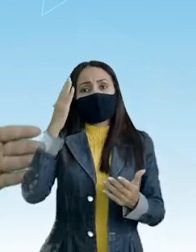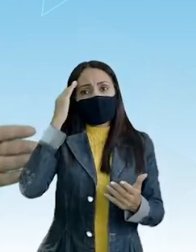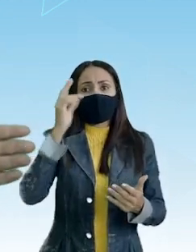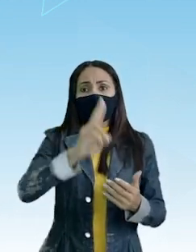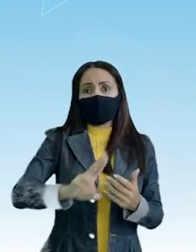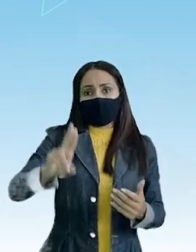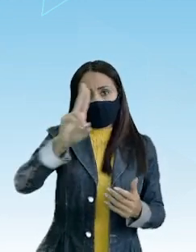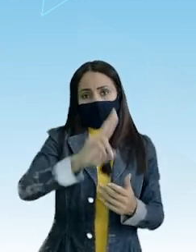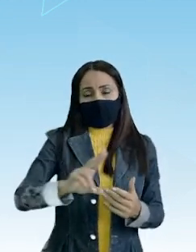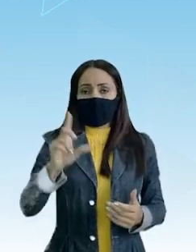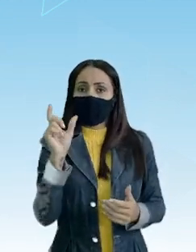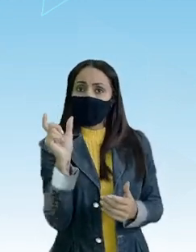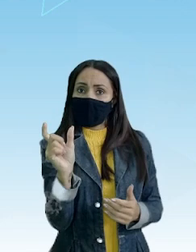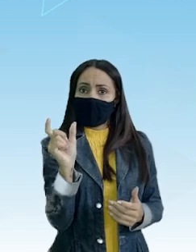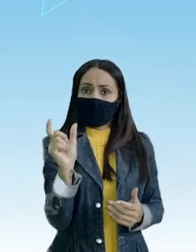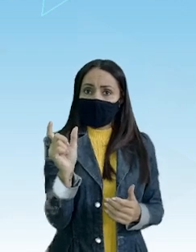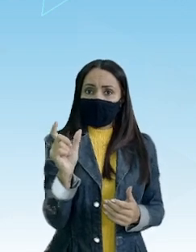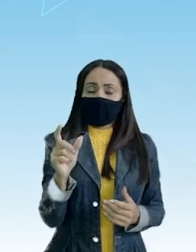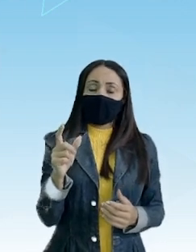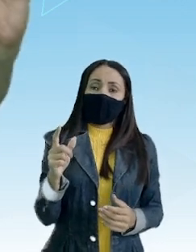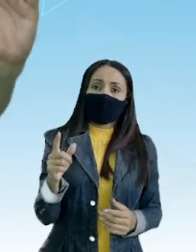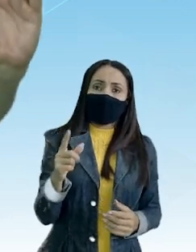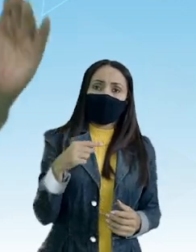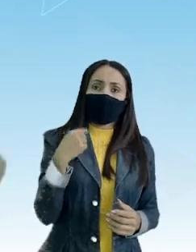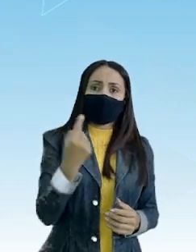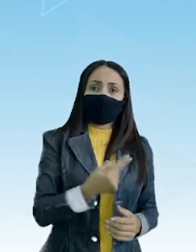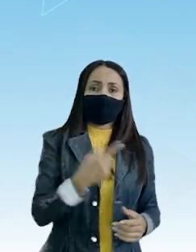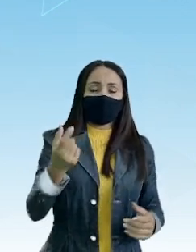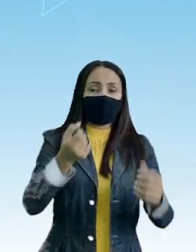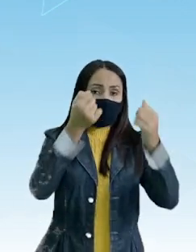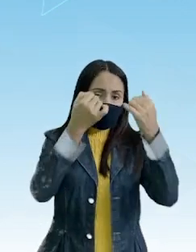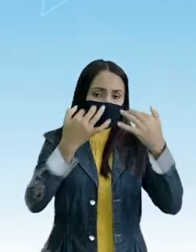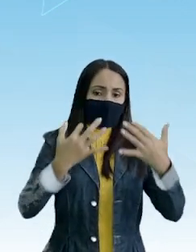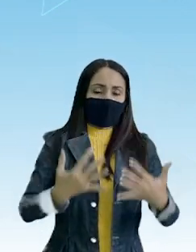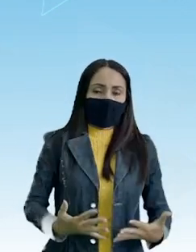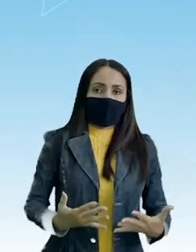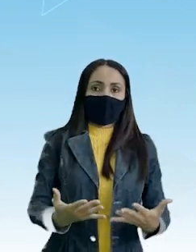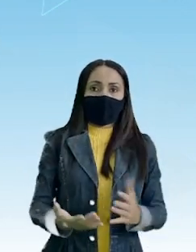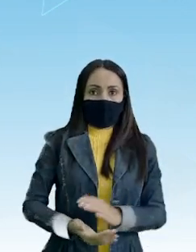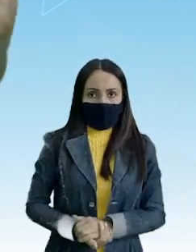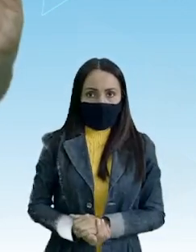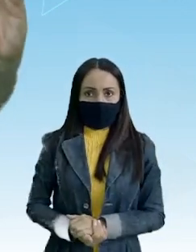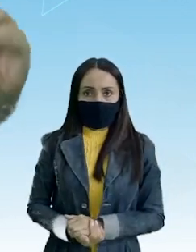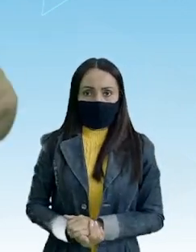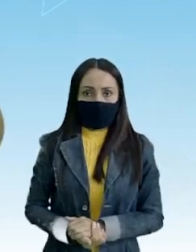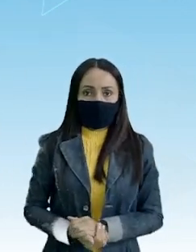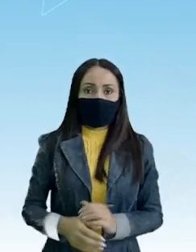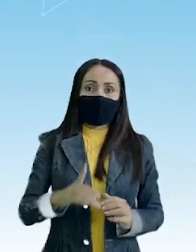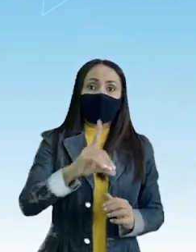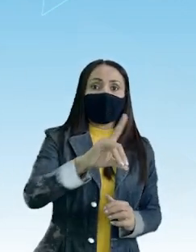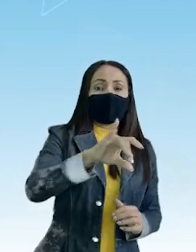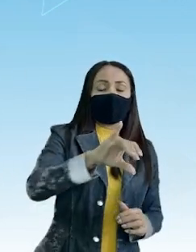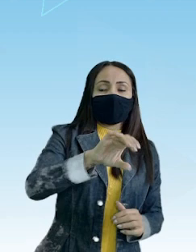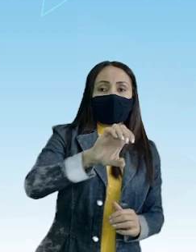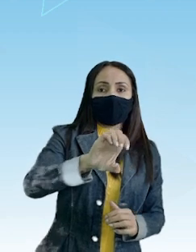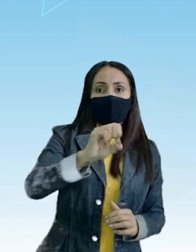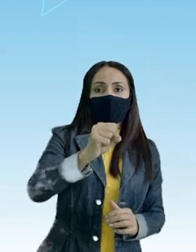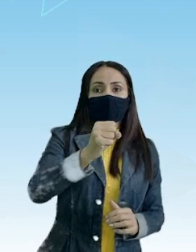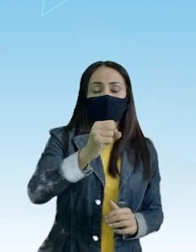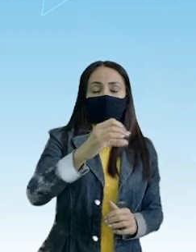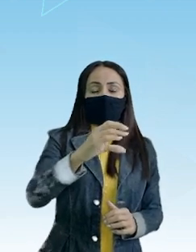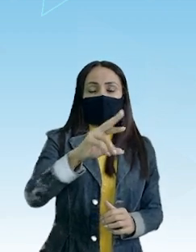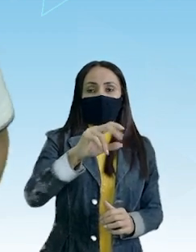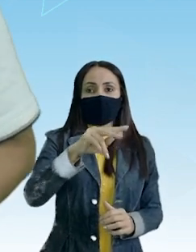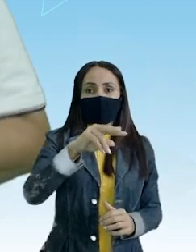palavras Nós temos Vamos agir Com descrição Descrição Ou descrição Descrição Descrição descrever